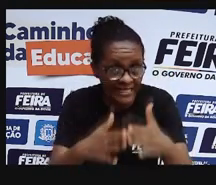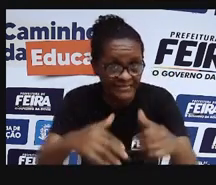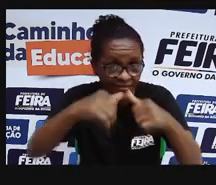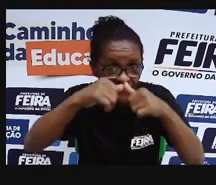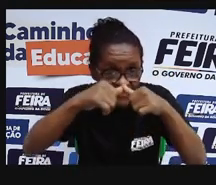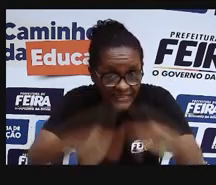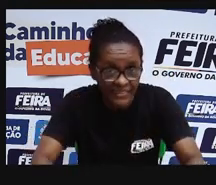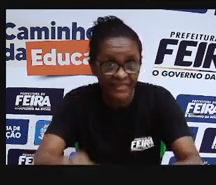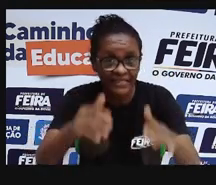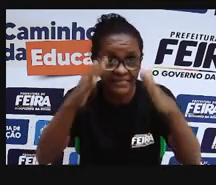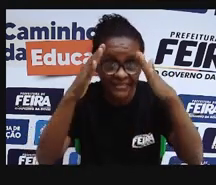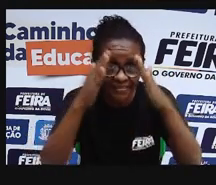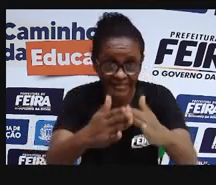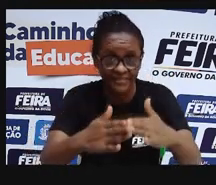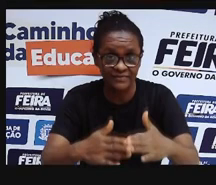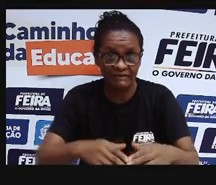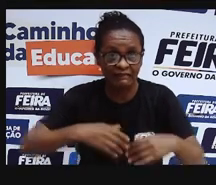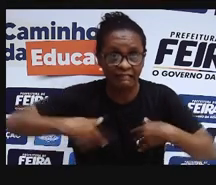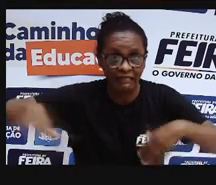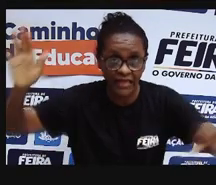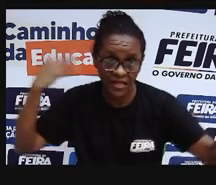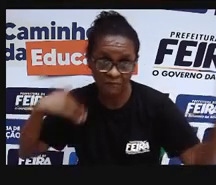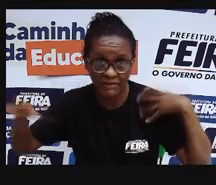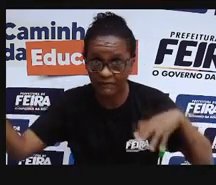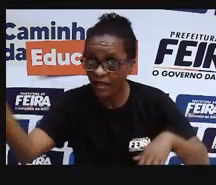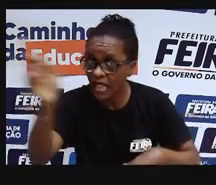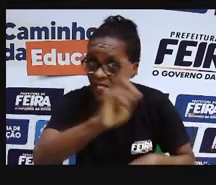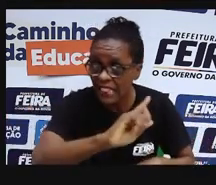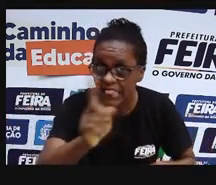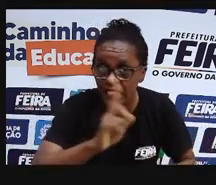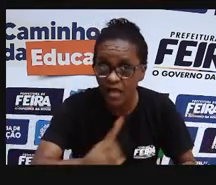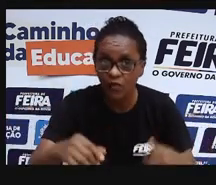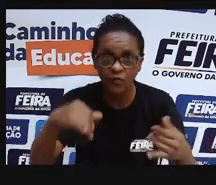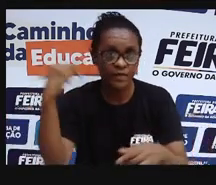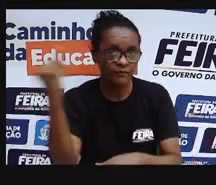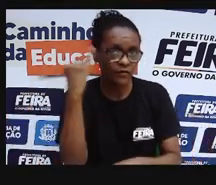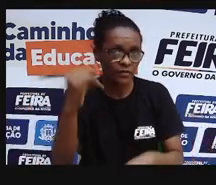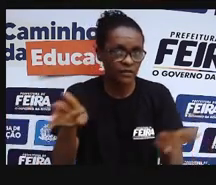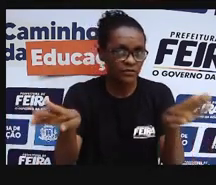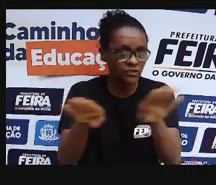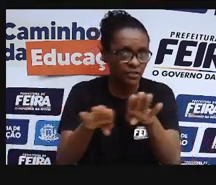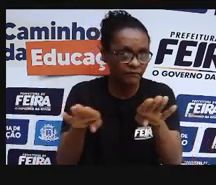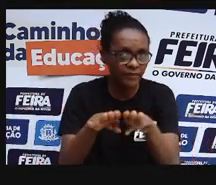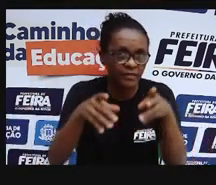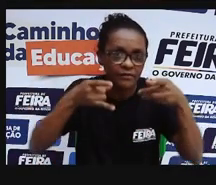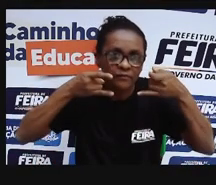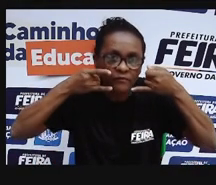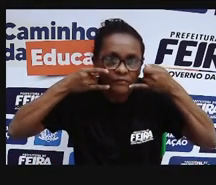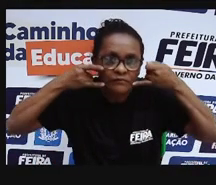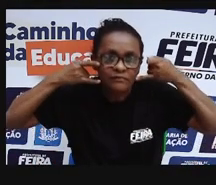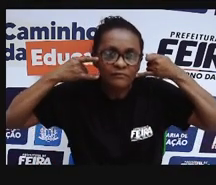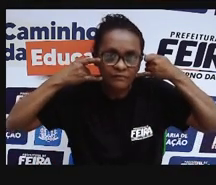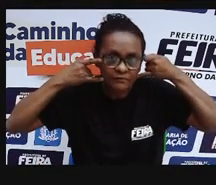tome todos os cuidados, principalmente use máscara, se precisar sair de casa.